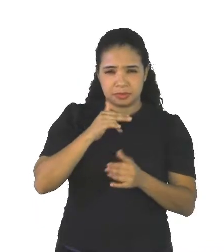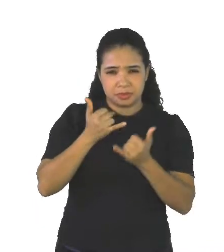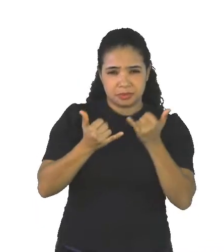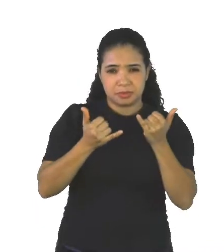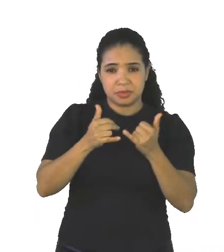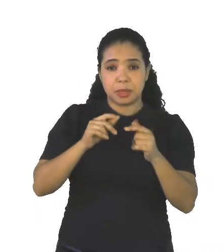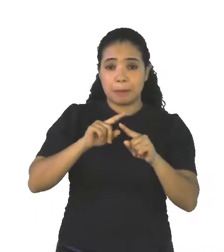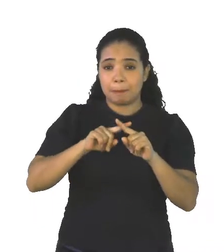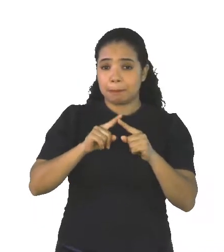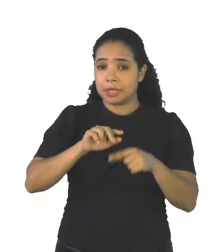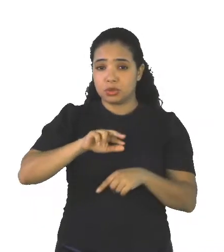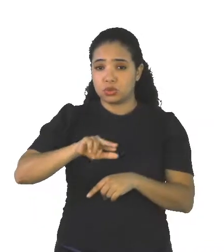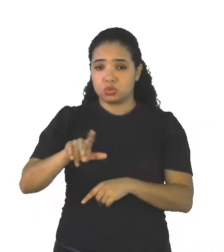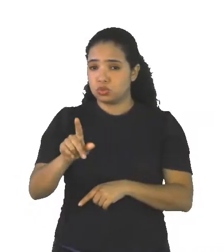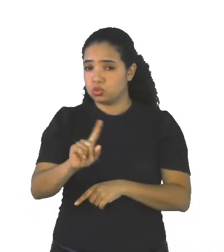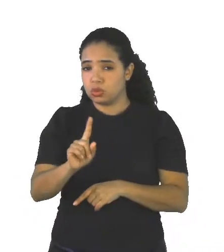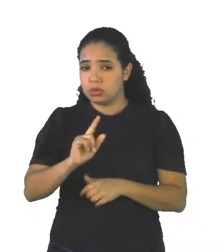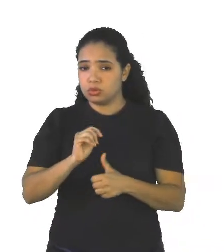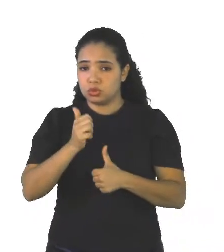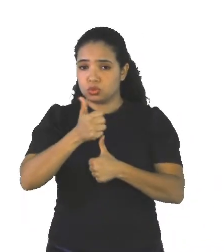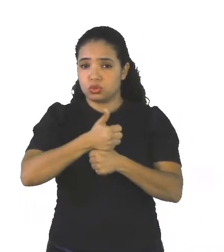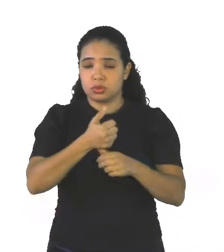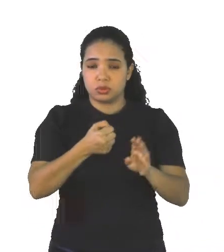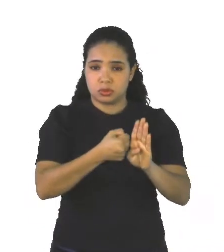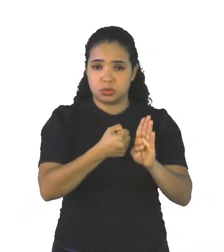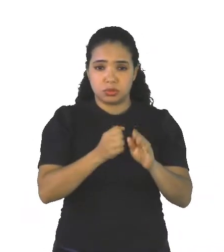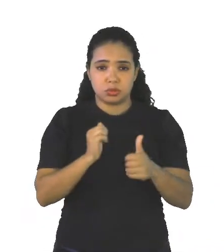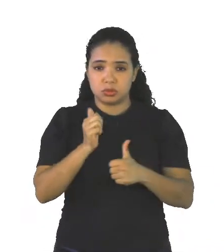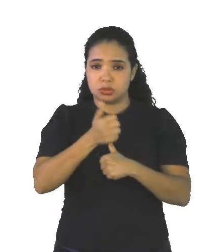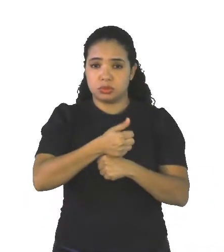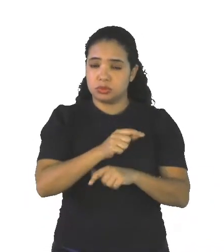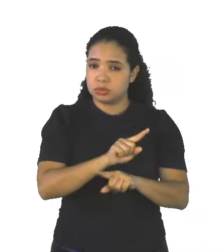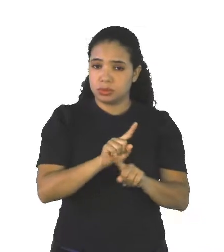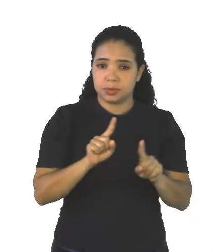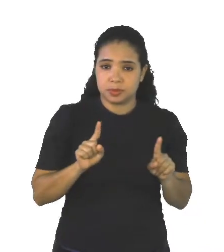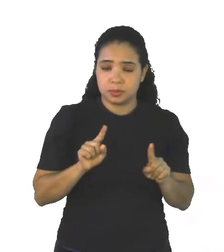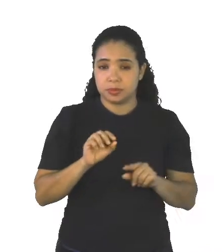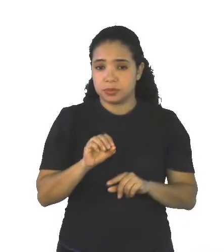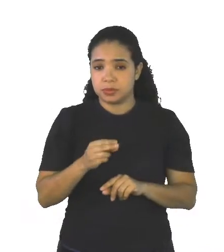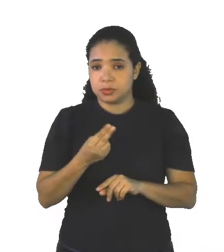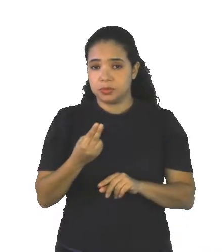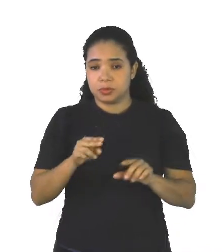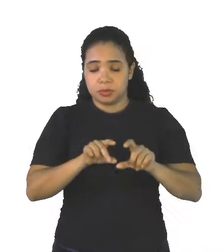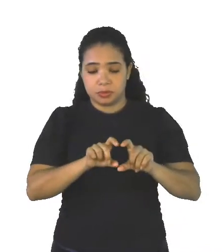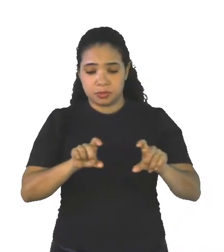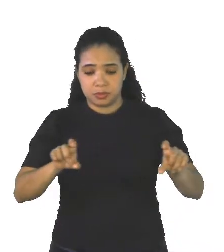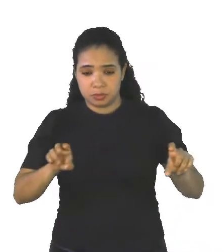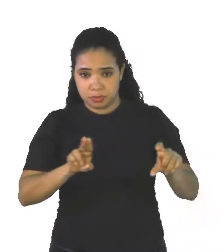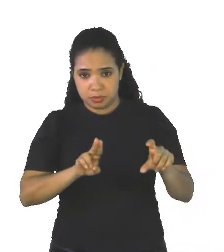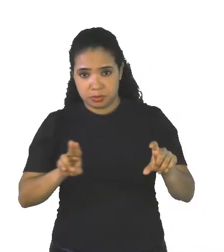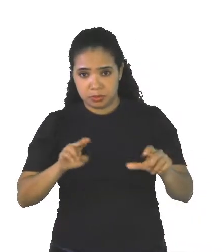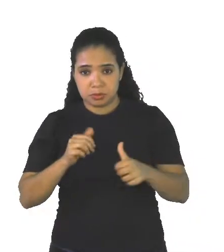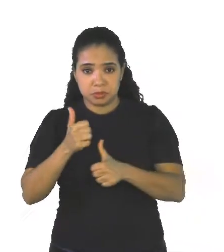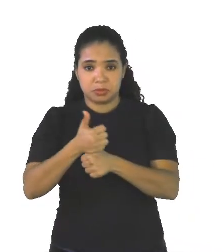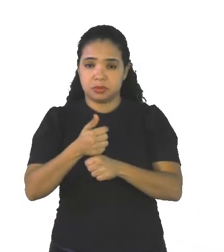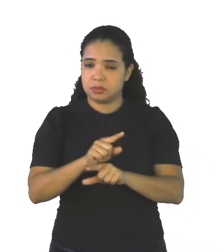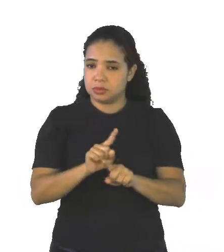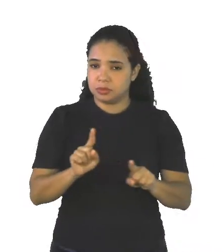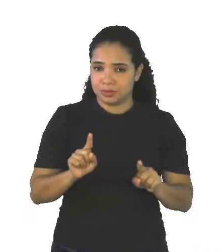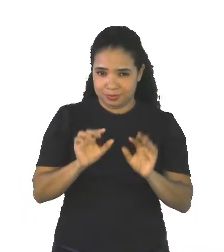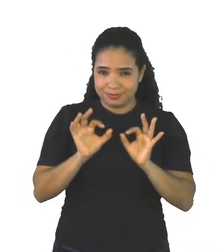substituem nenhum substantivo ou trazem nominal Alright?